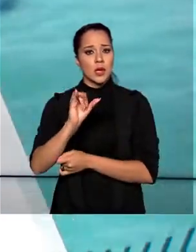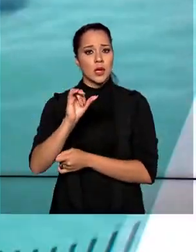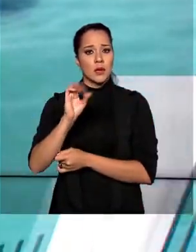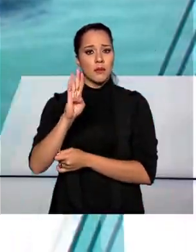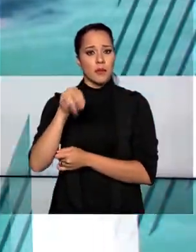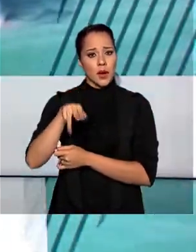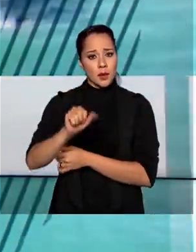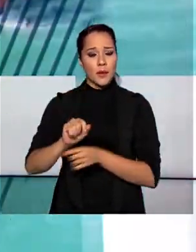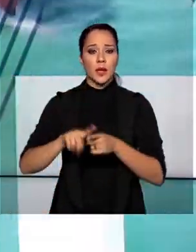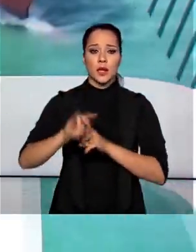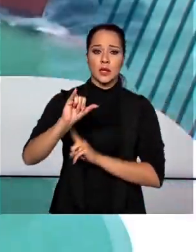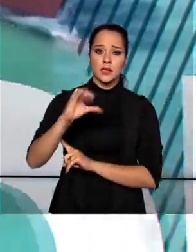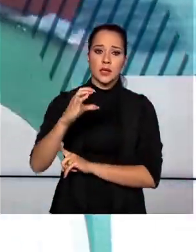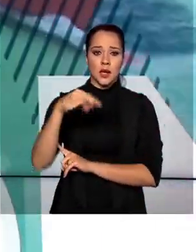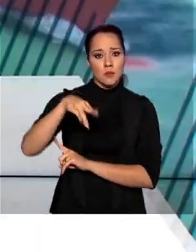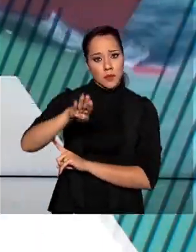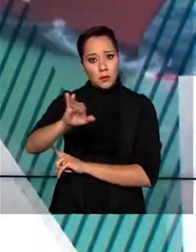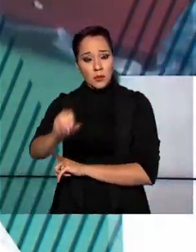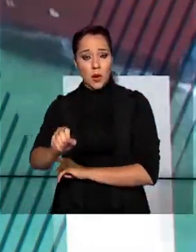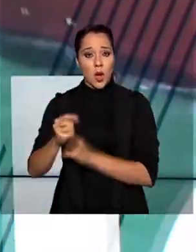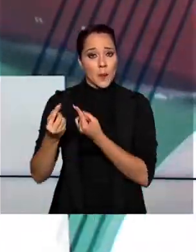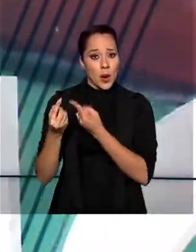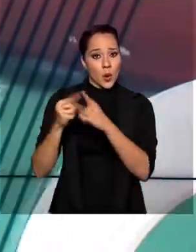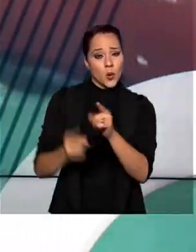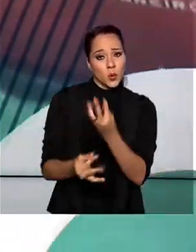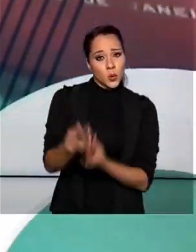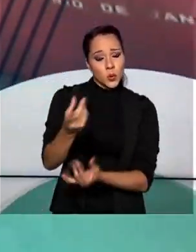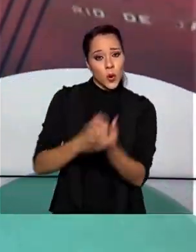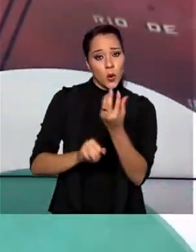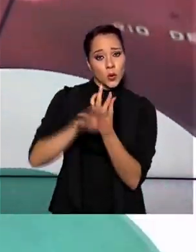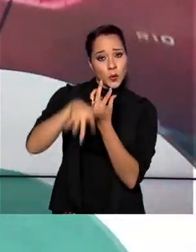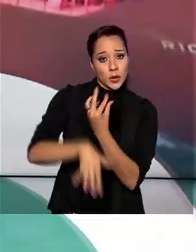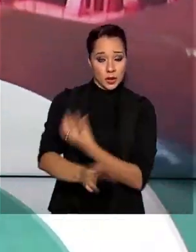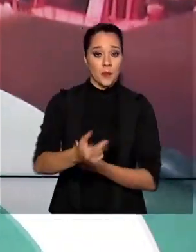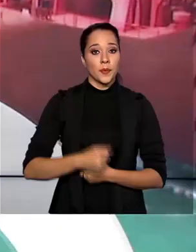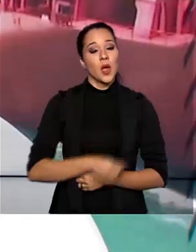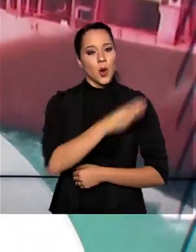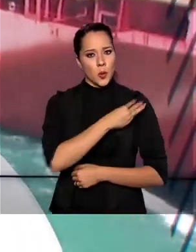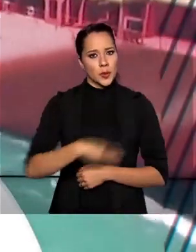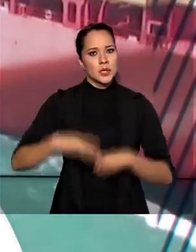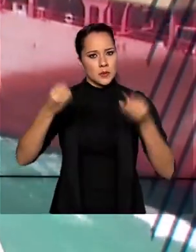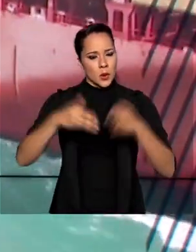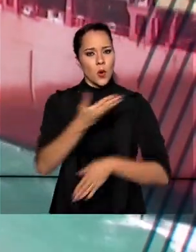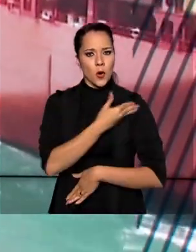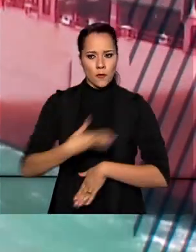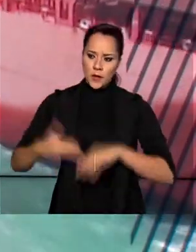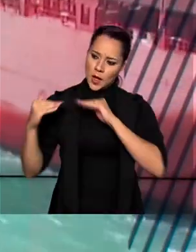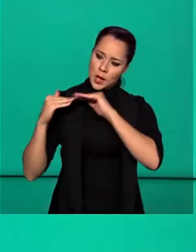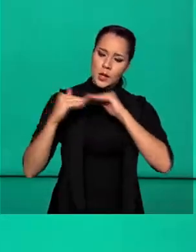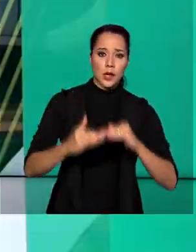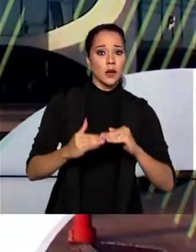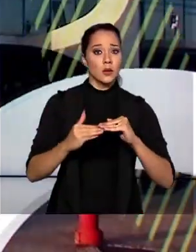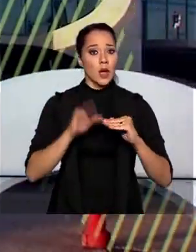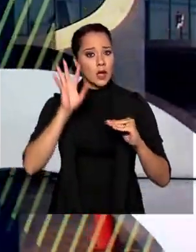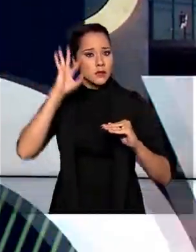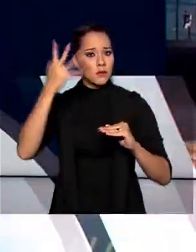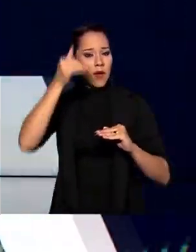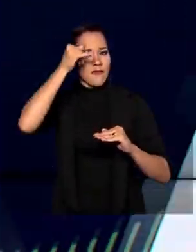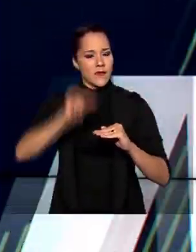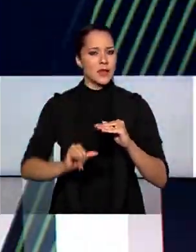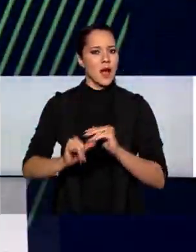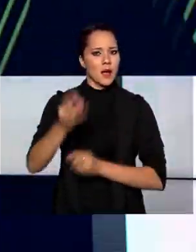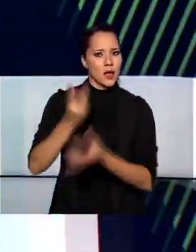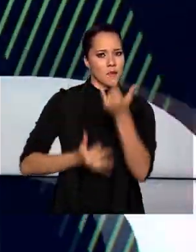ICMBio para atuarem no combate ao fogo no Pantanal. Segundo o ministro, o governo está avaliando soluções para evitar